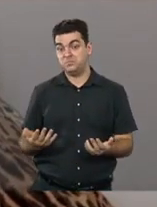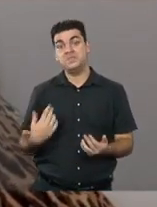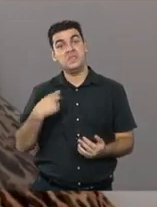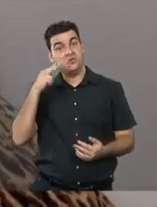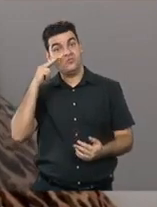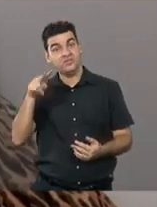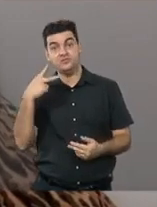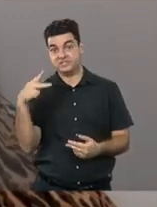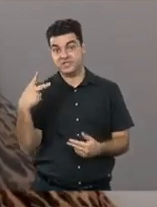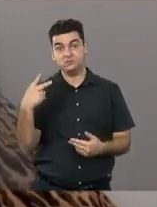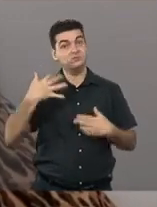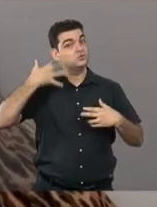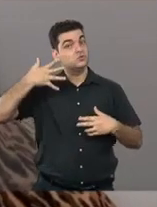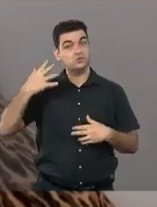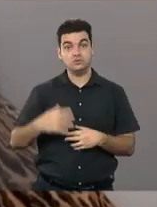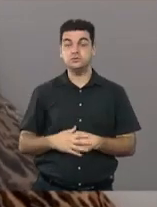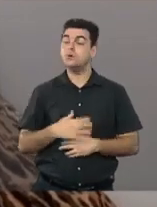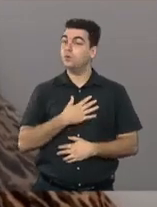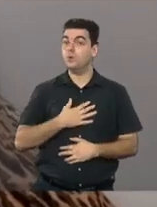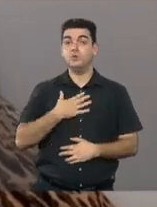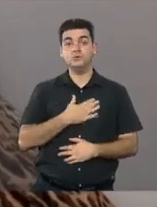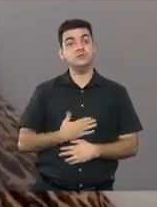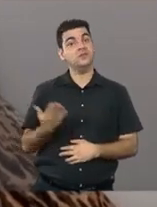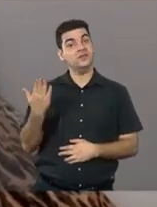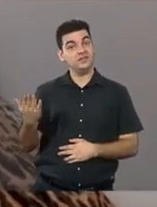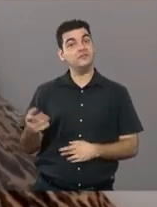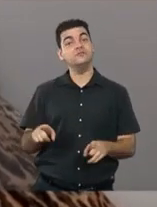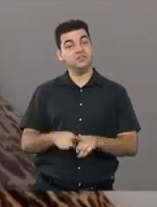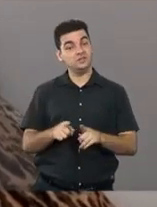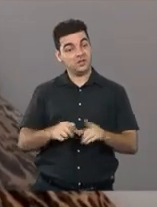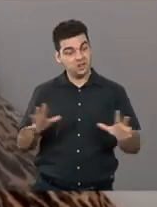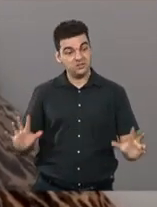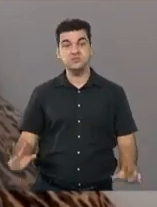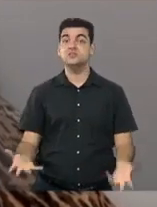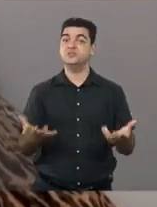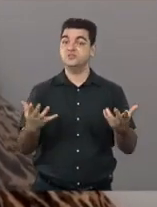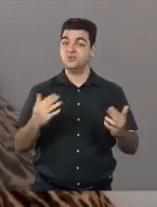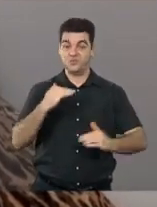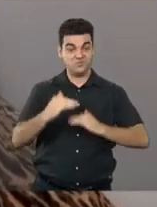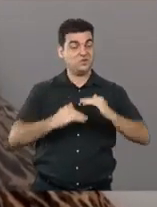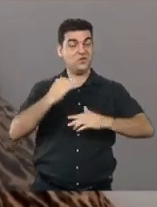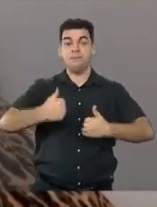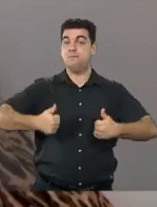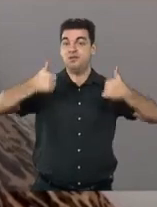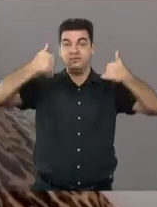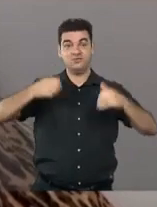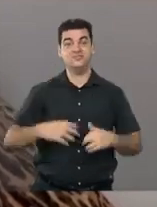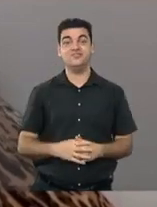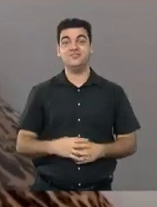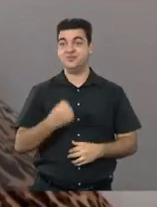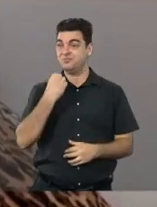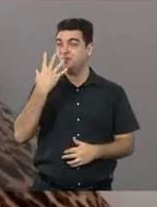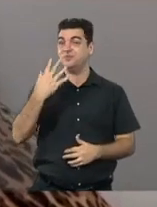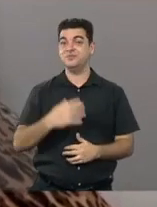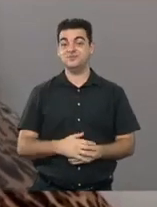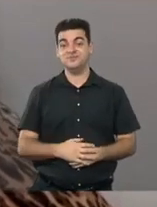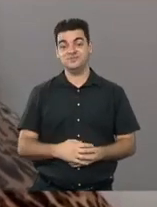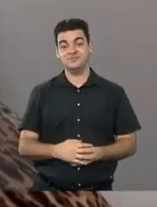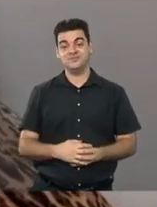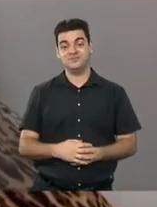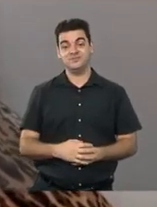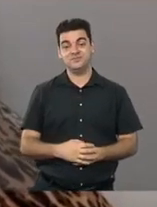votação, porque, por você, mas feliz pela evolução do humano também, do brasileiro.